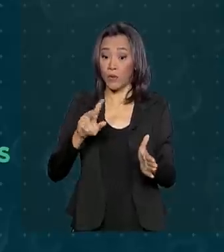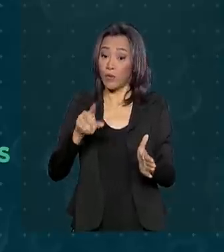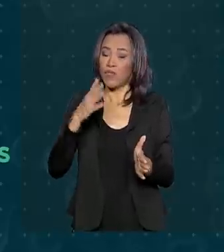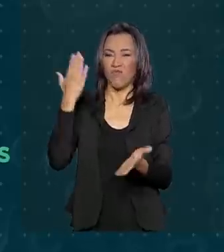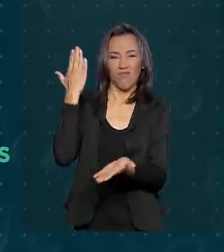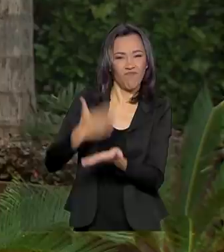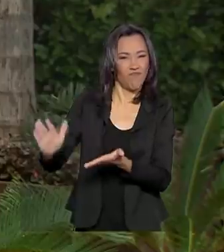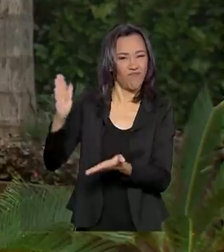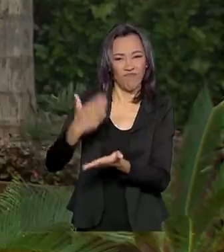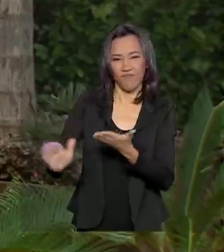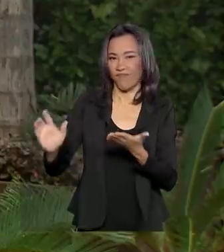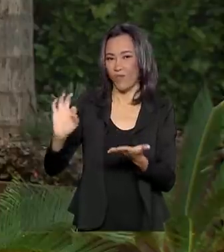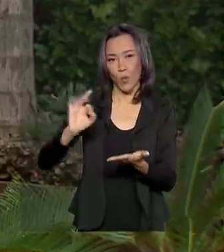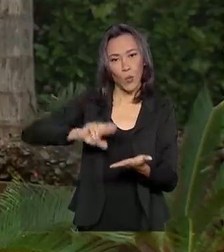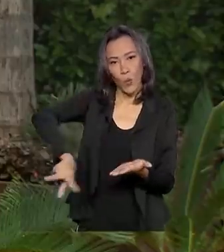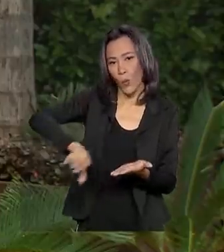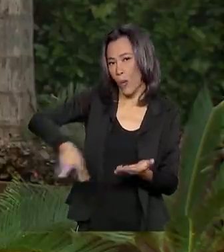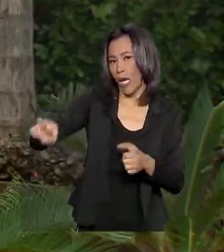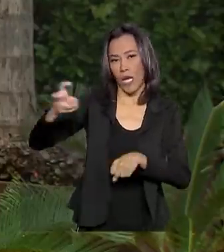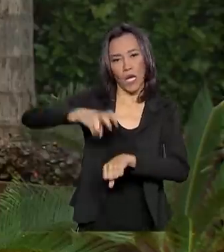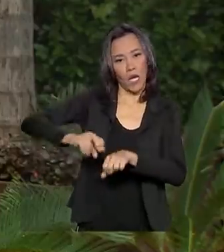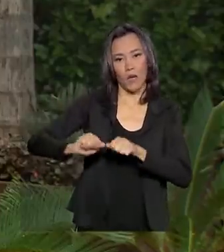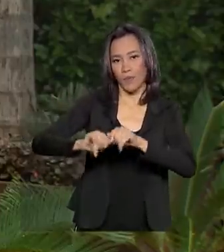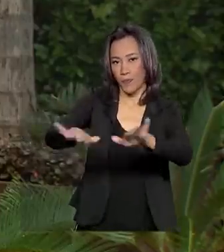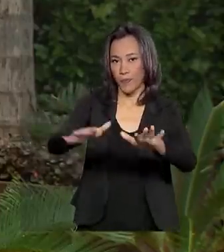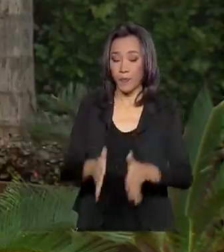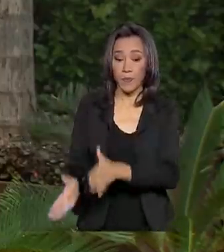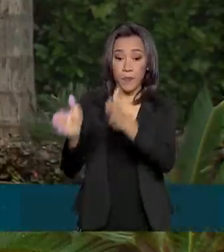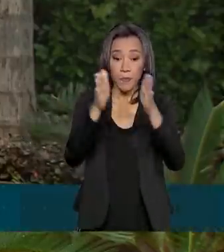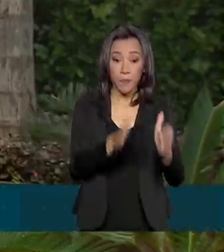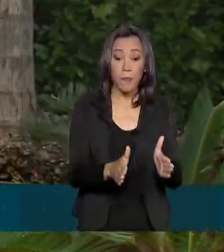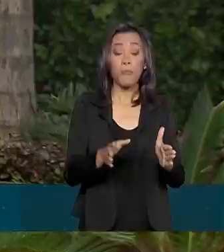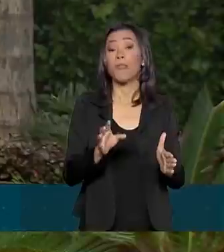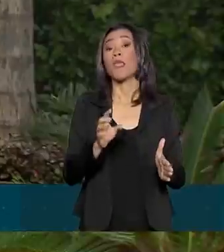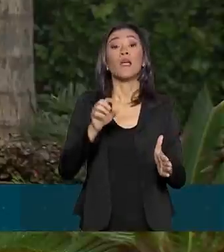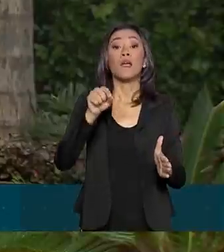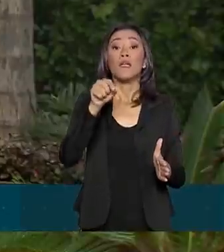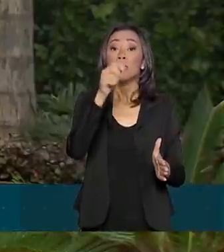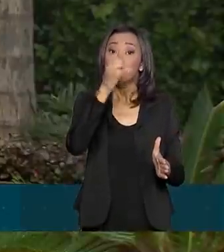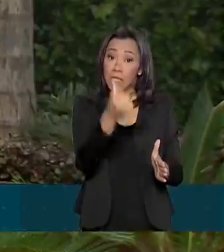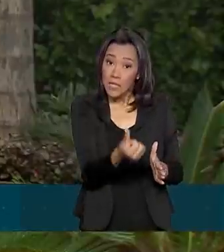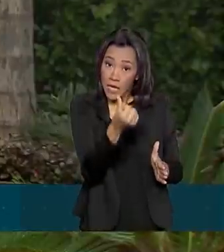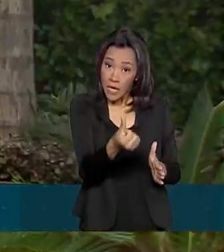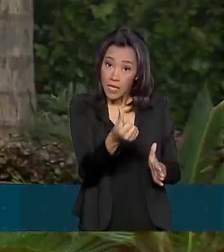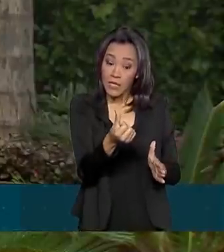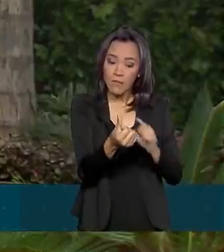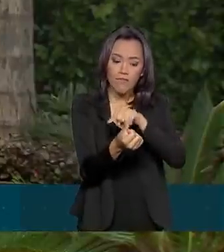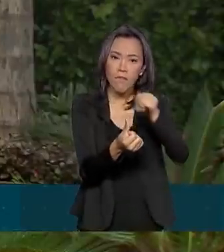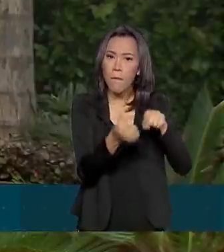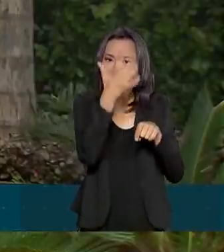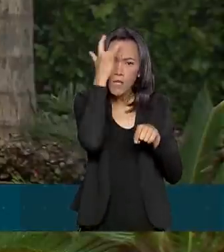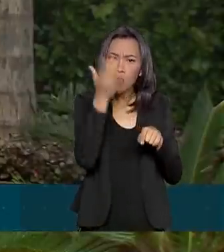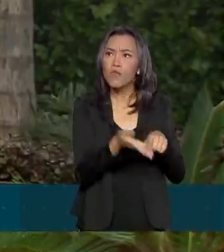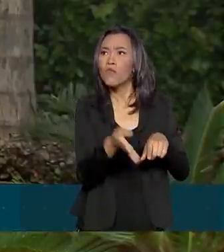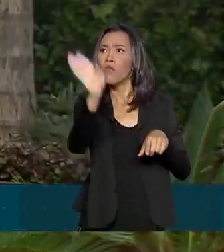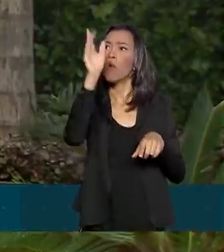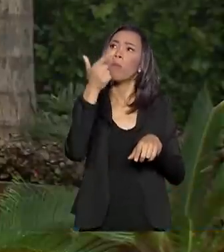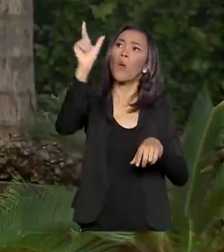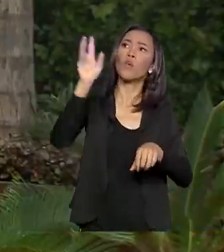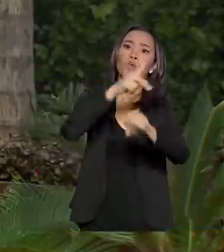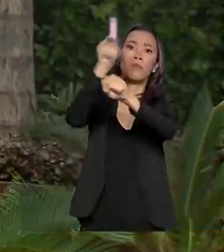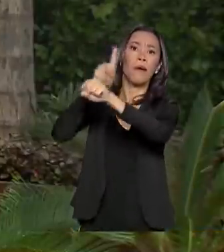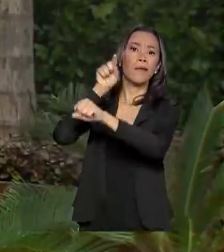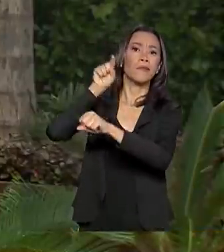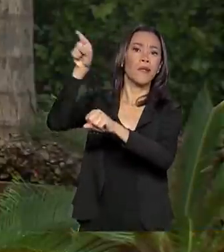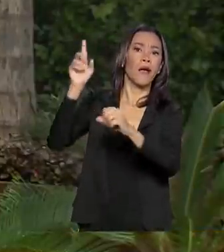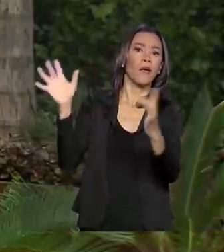descartados. Dos casos confirmados, seis são de pessoas que foram para outros países e lá tiveram contato com